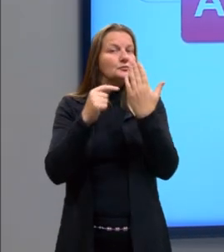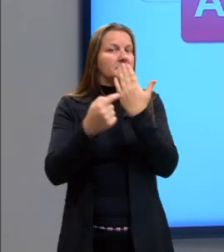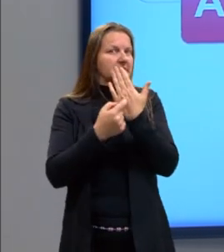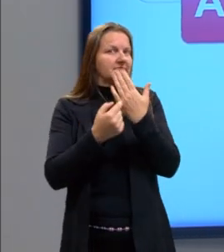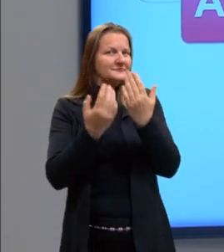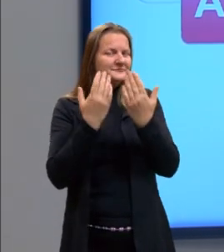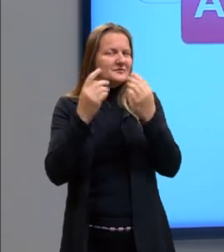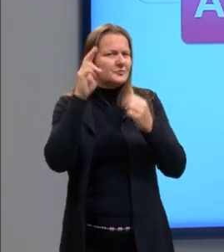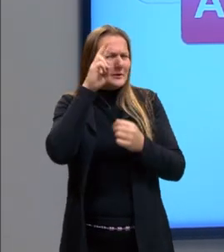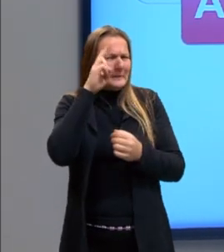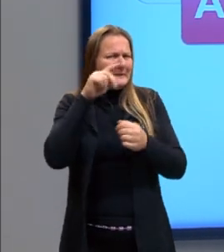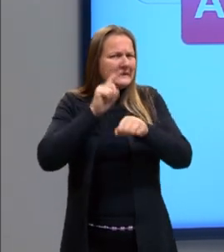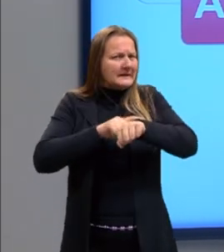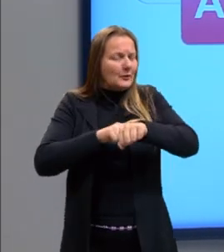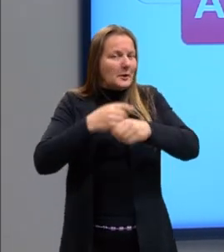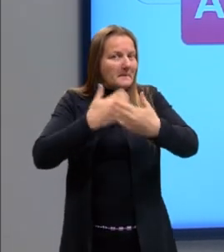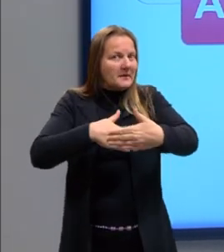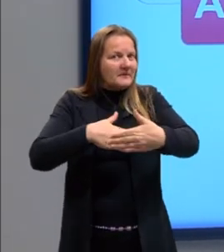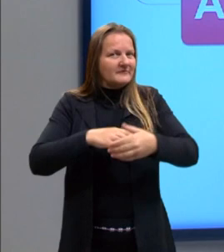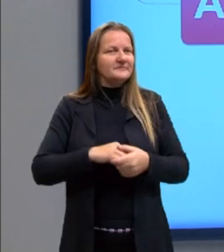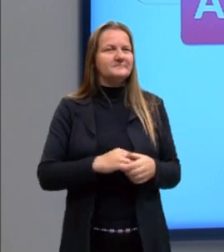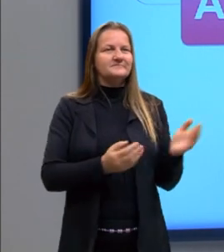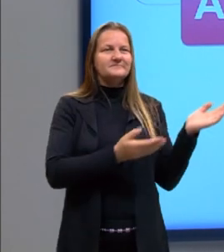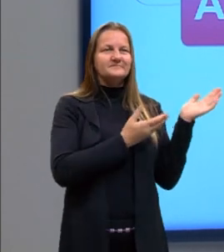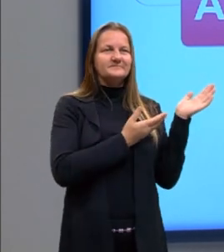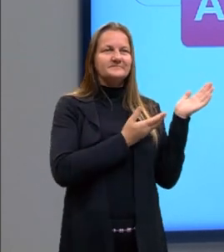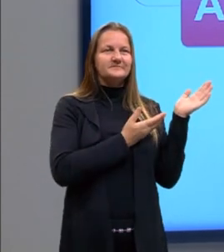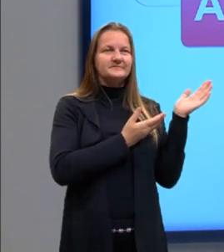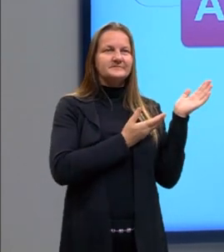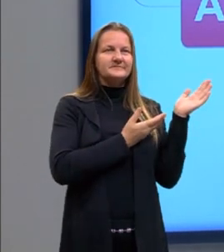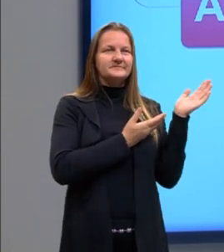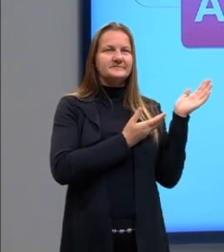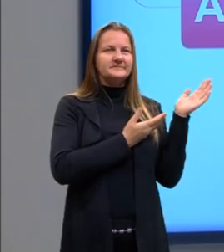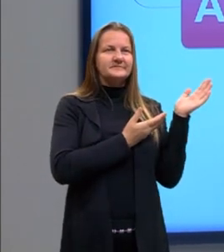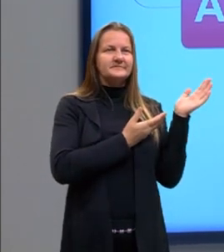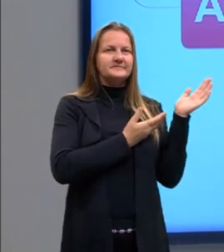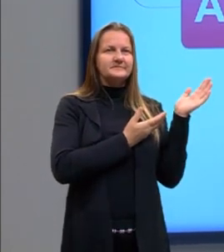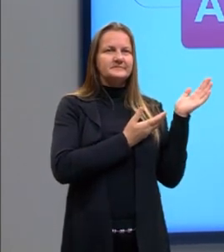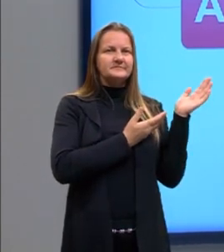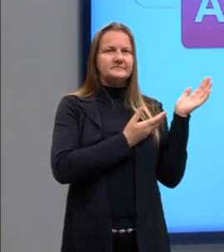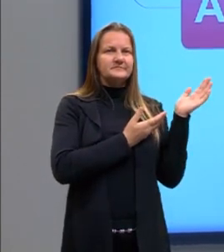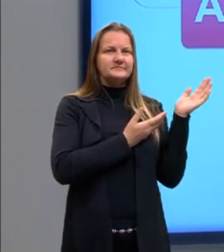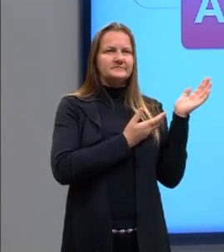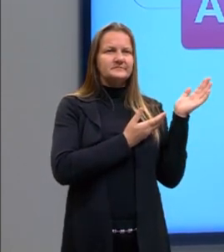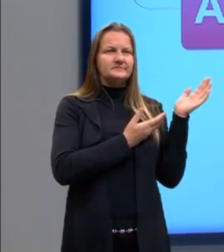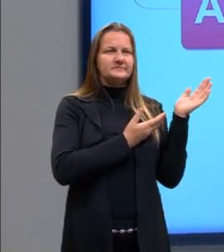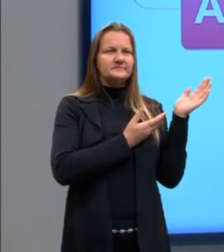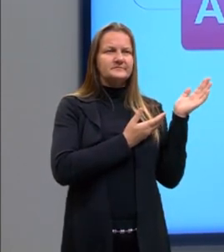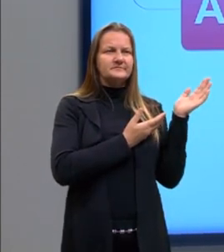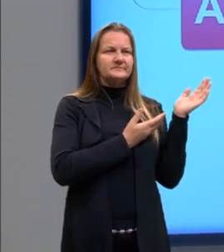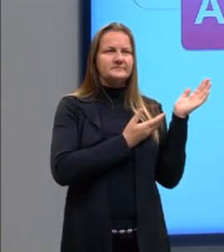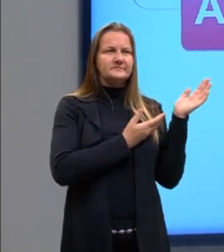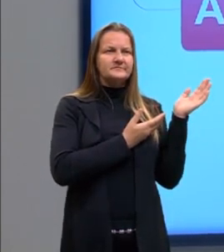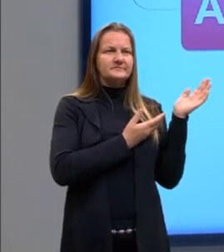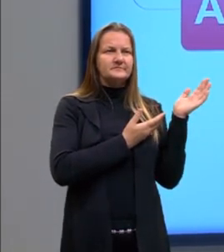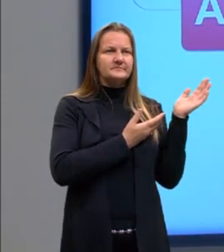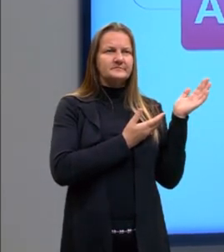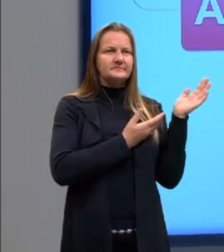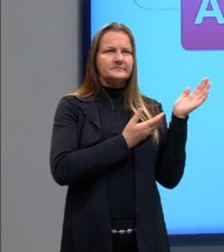lembrar quando estiverem falando sobre isso, uma questão ou um texto, ou alguma coisa que vocês lerem.